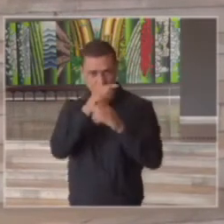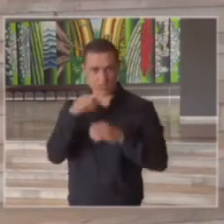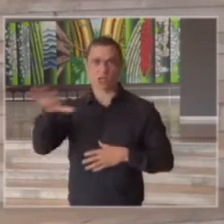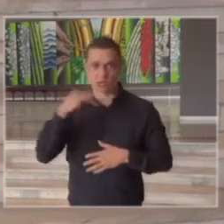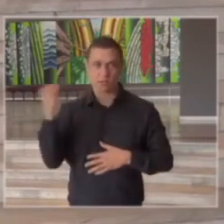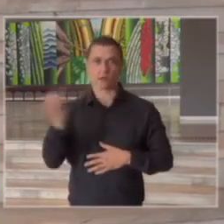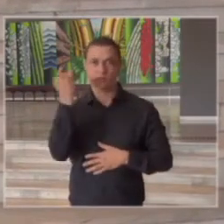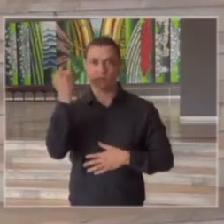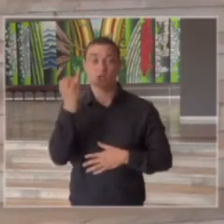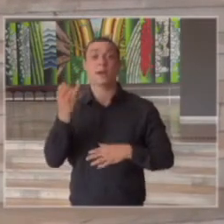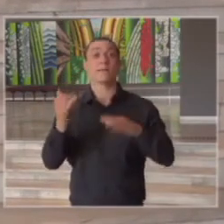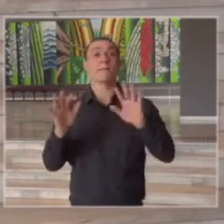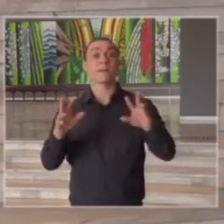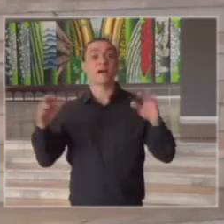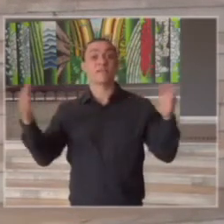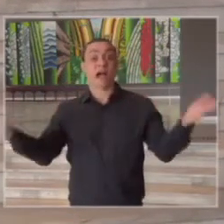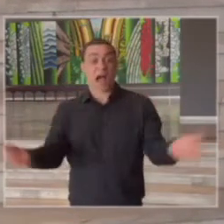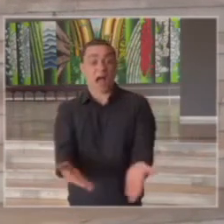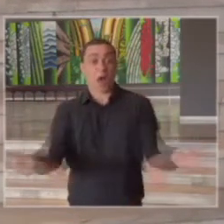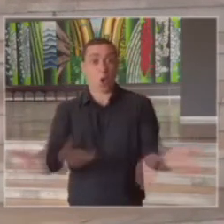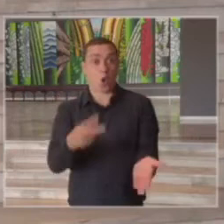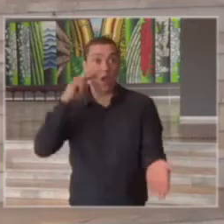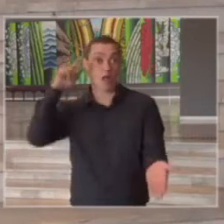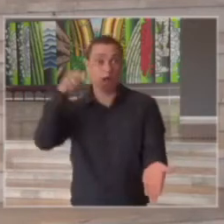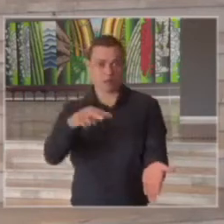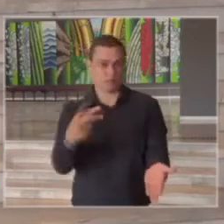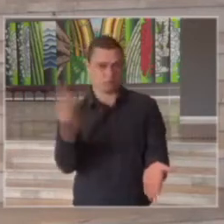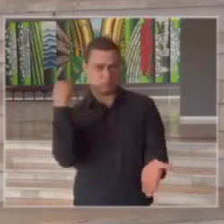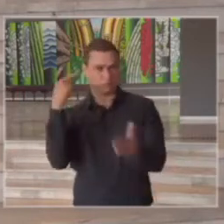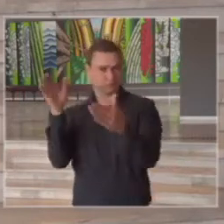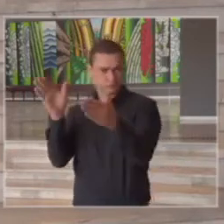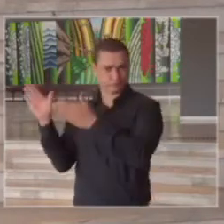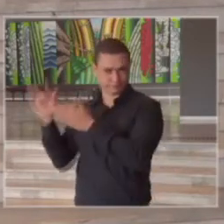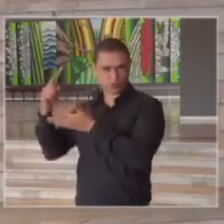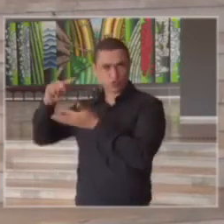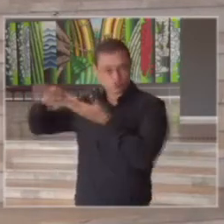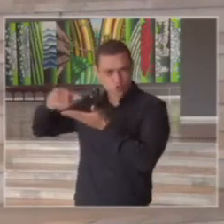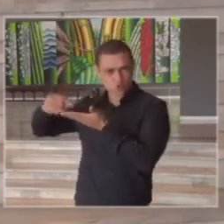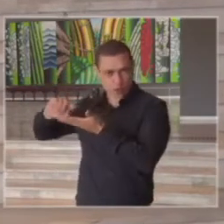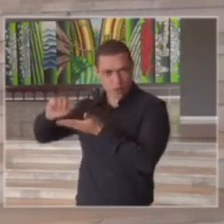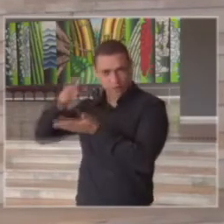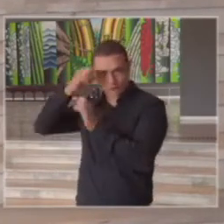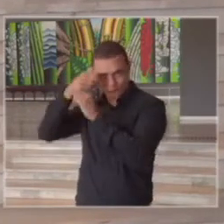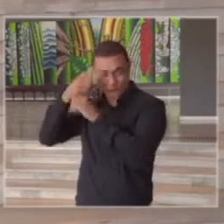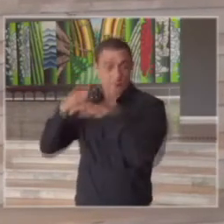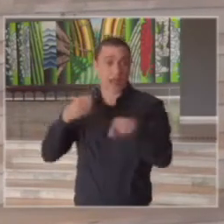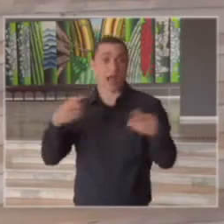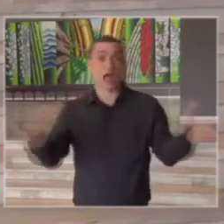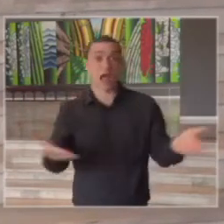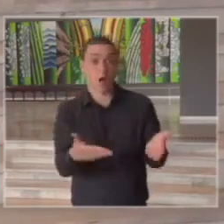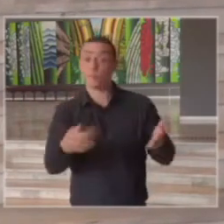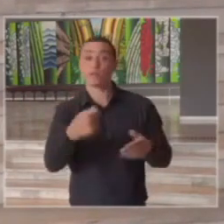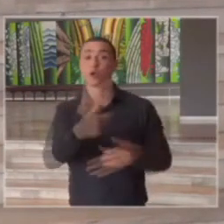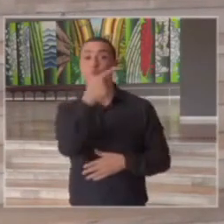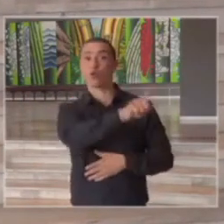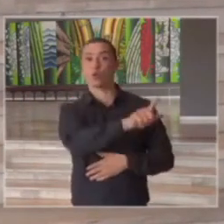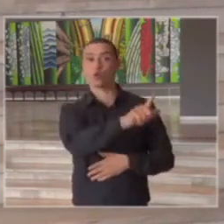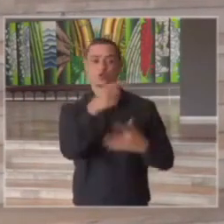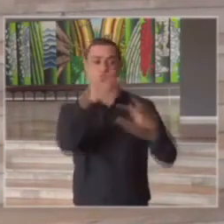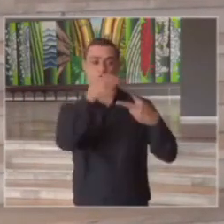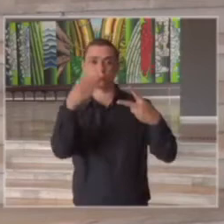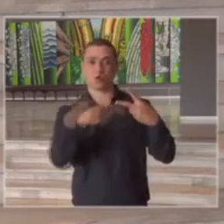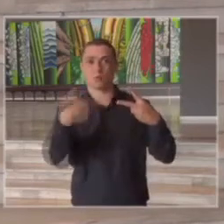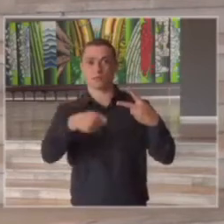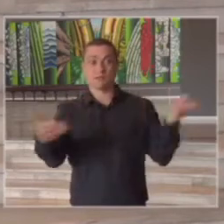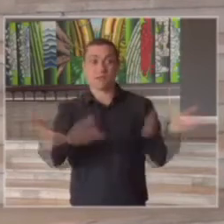para olhar no presente e proceder o isolamento de casos nós temos dois critérios